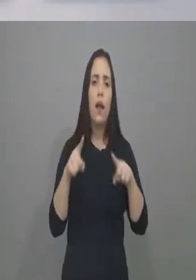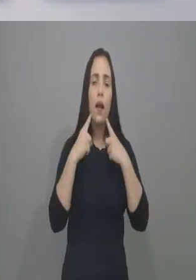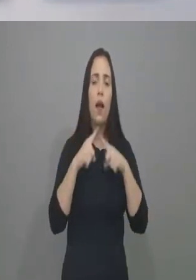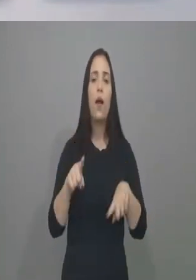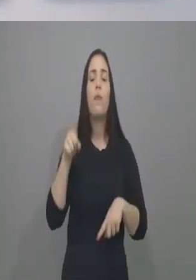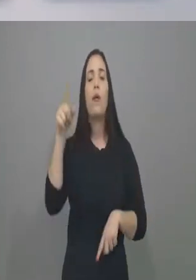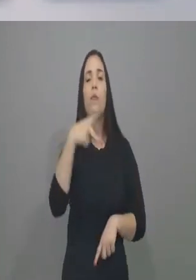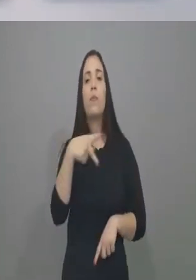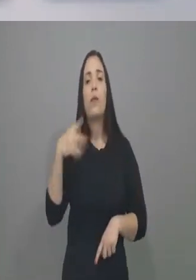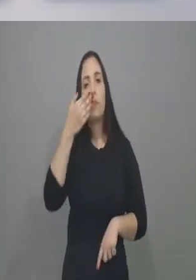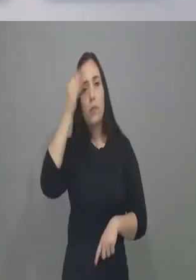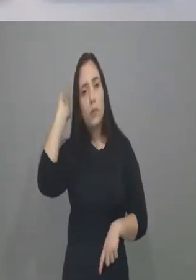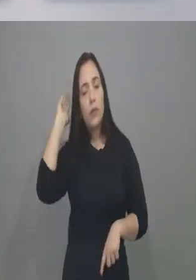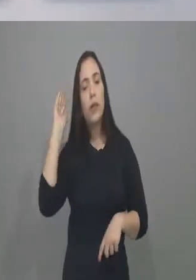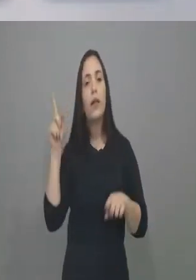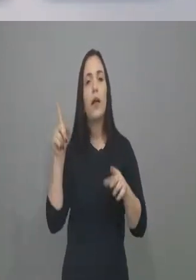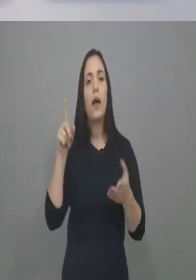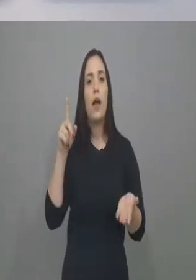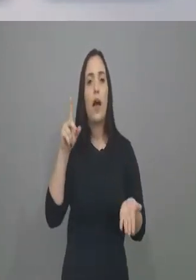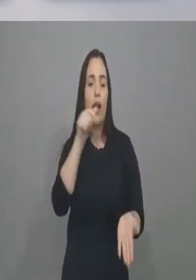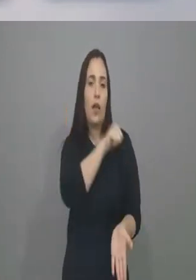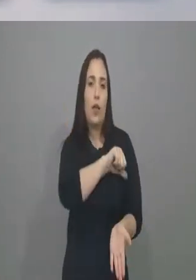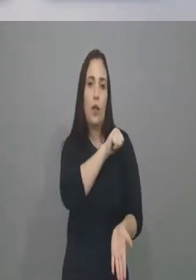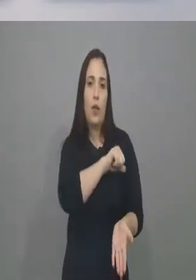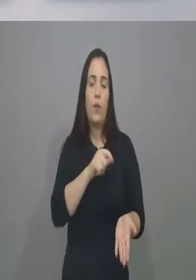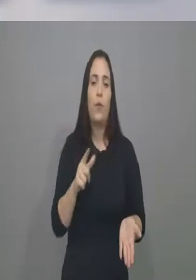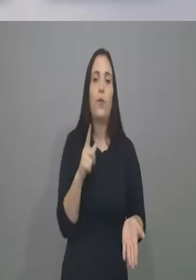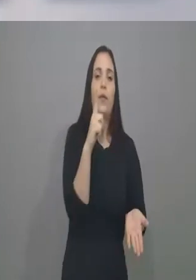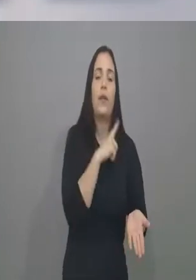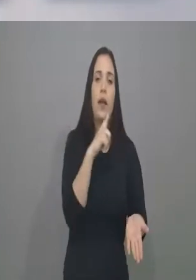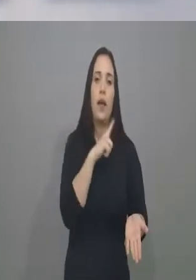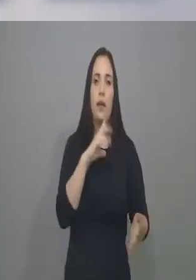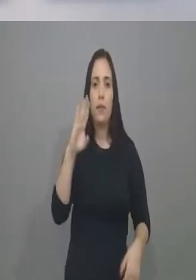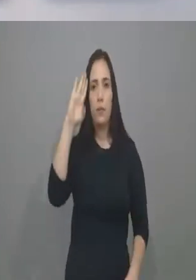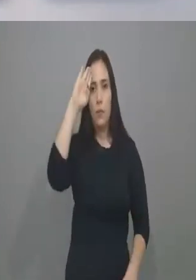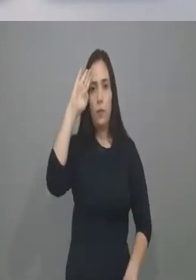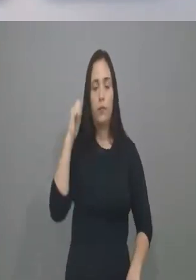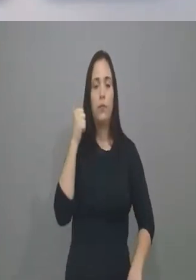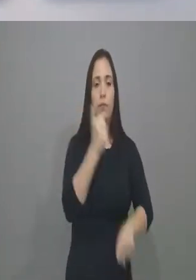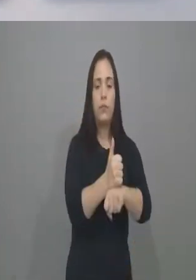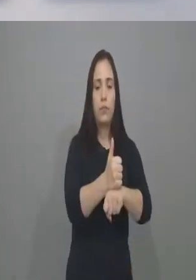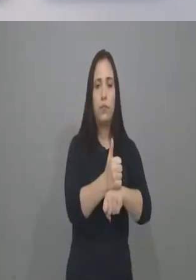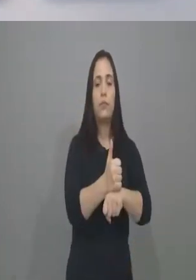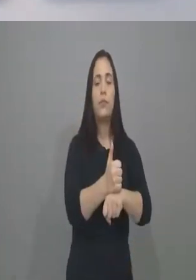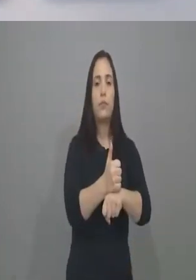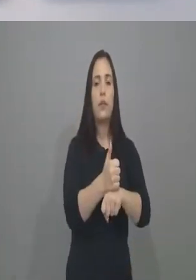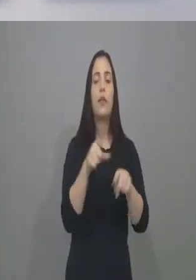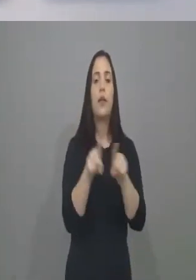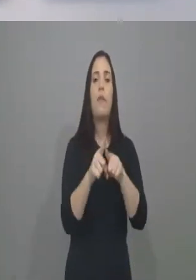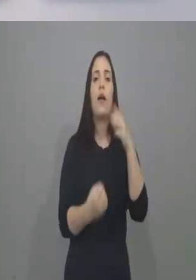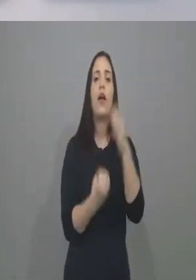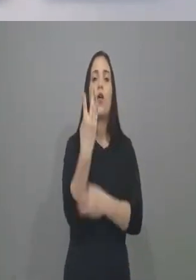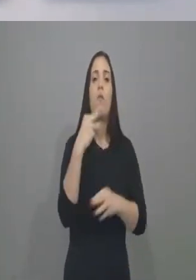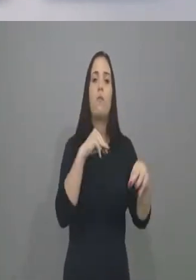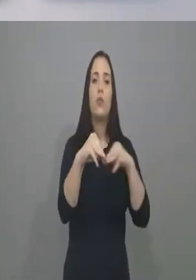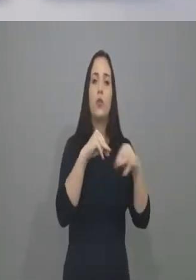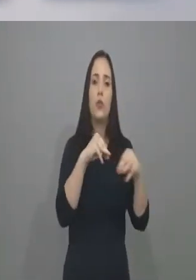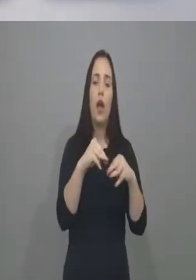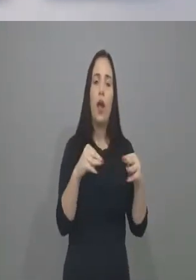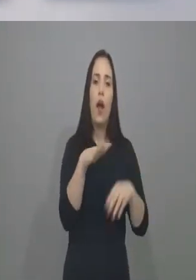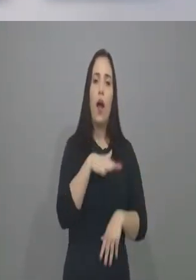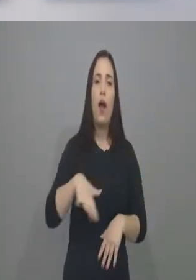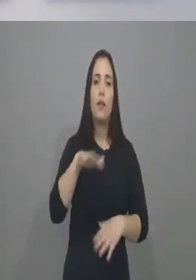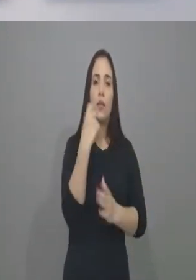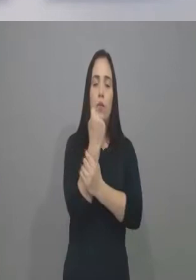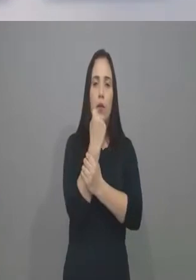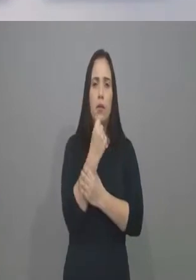eu acredito que água mole em pedra dura, tanto bate até que fura. Isso é um ditado das populares muito antigo. E foi o que o